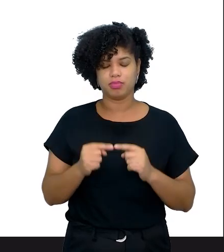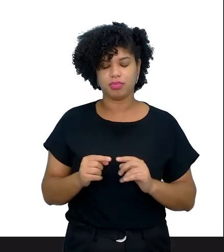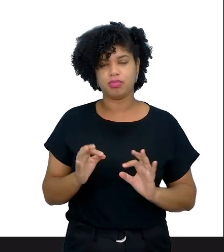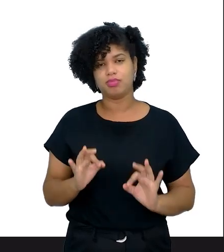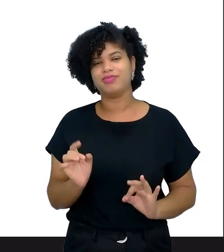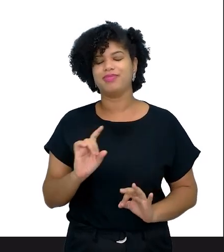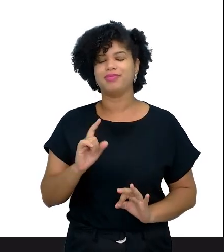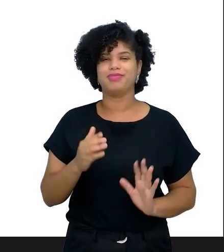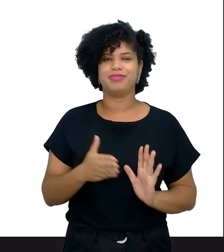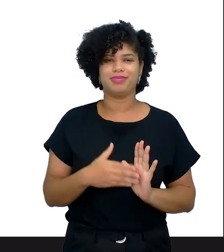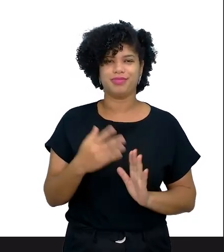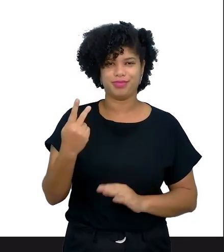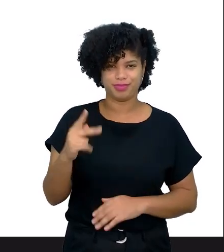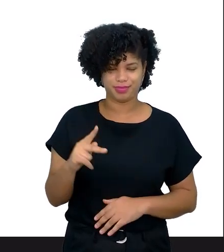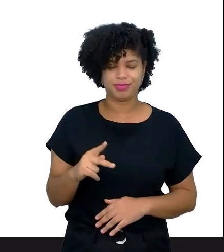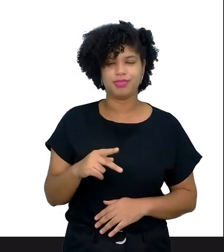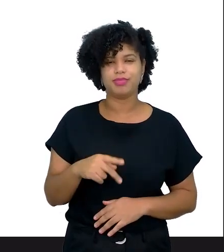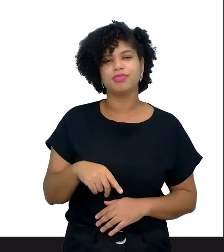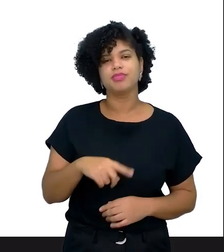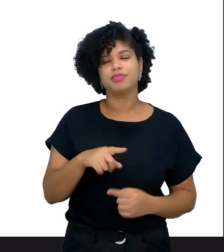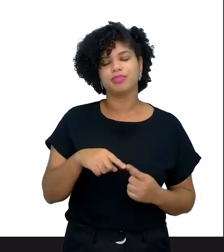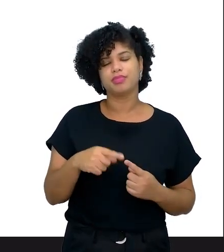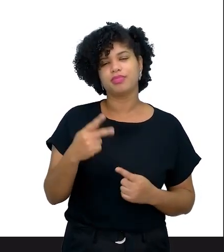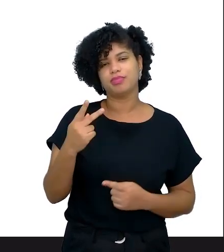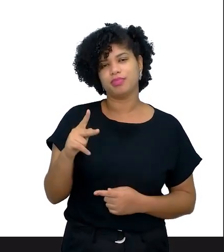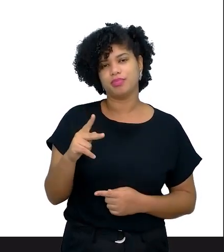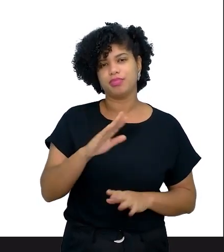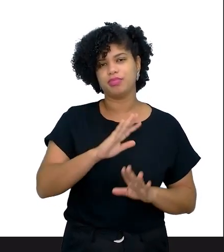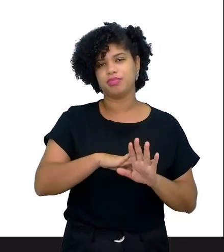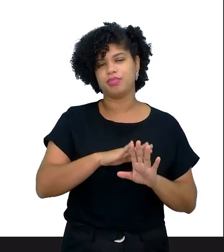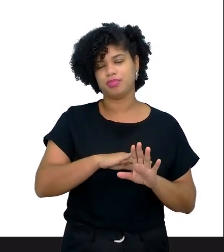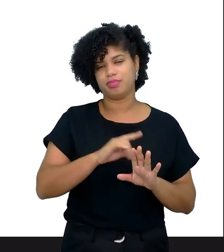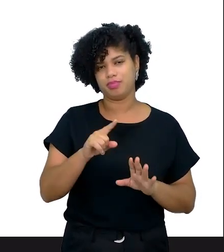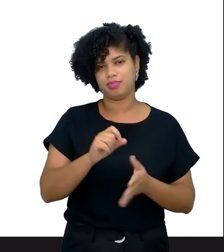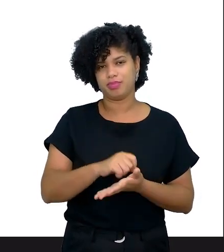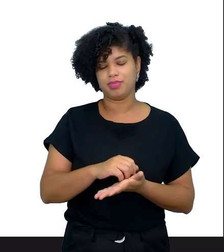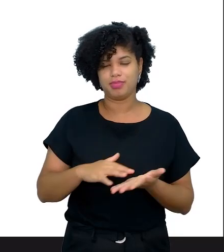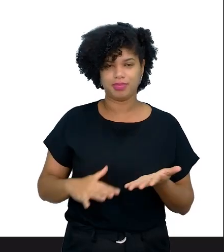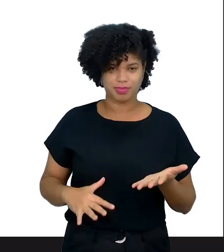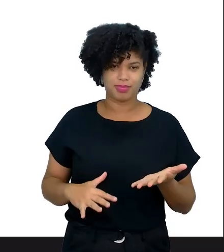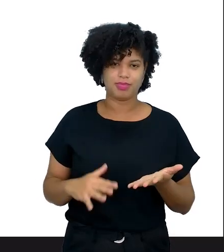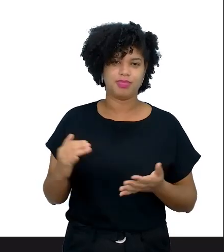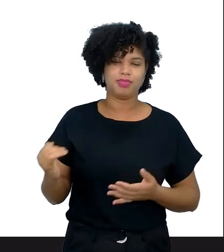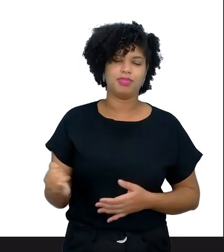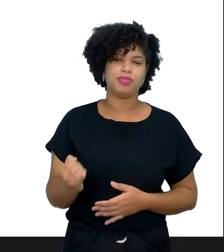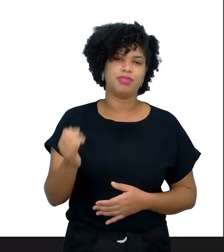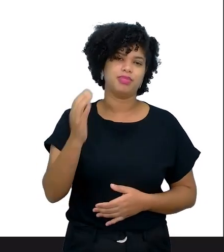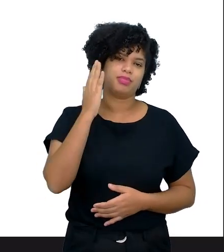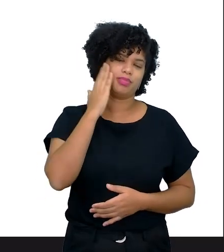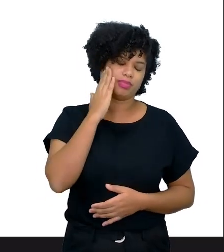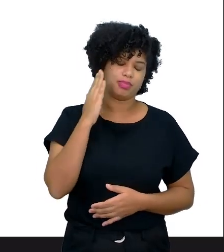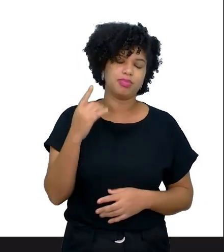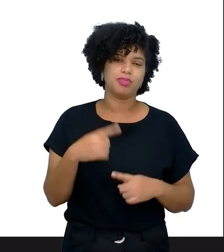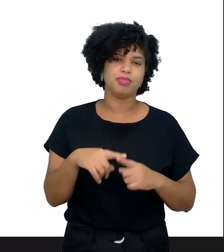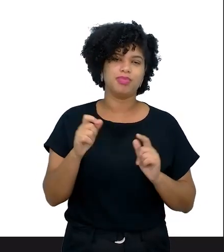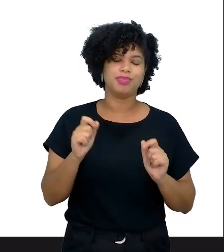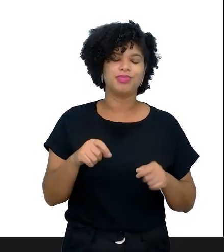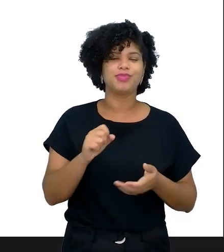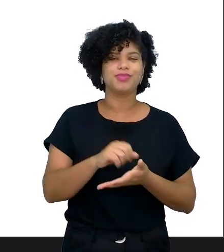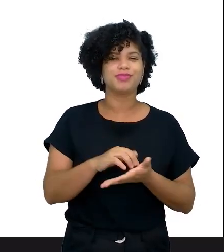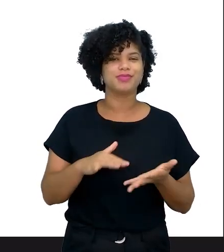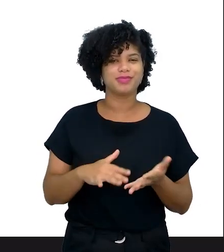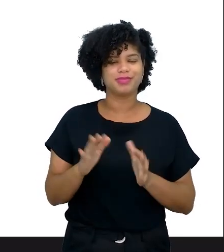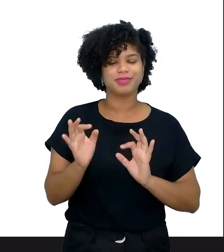que você propôs, a intencionalidade que você tinha por trás daquilo que você está propondo, né? Pra apimentar aquela atividade, seja,